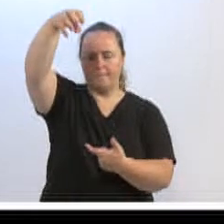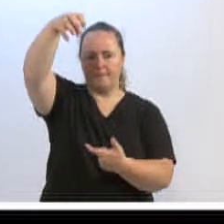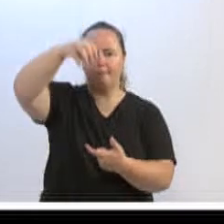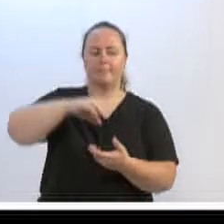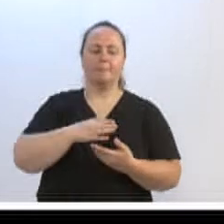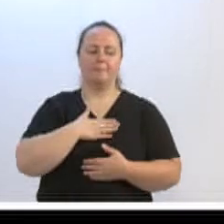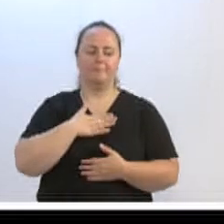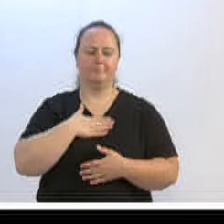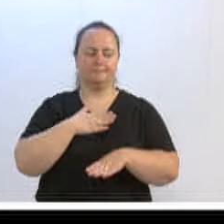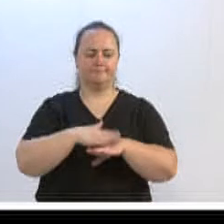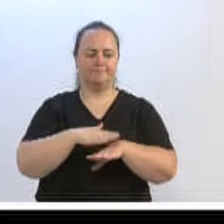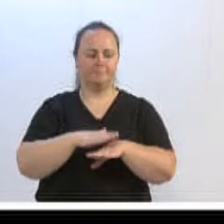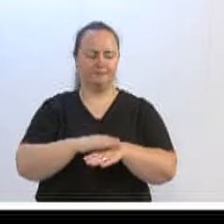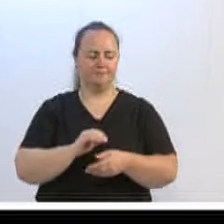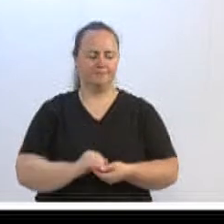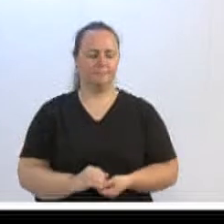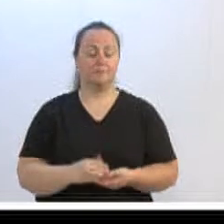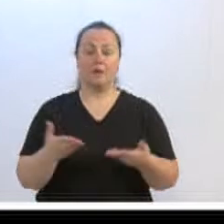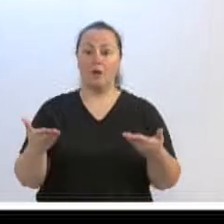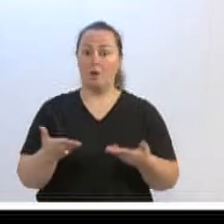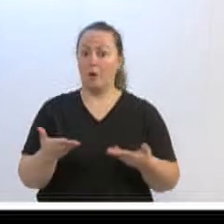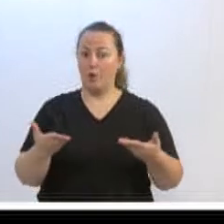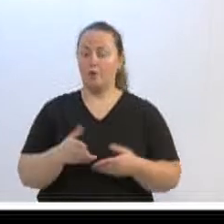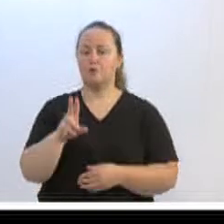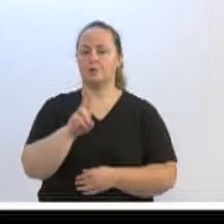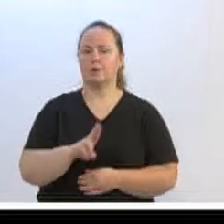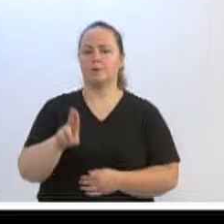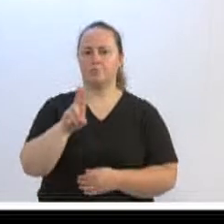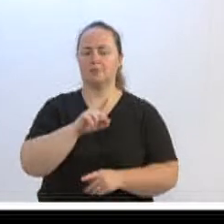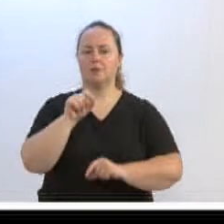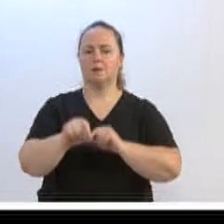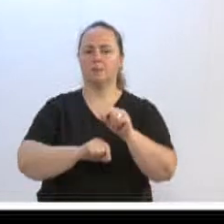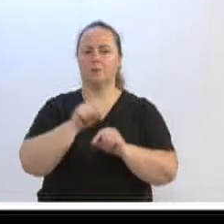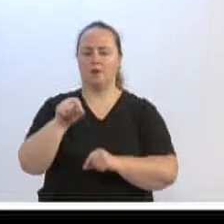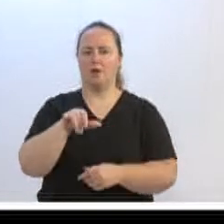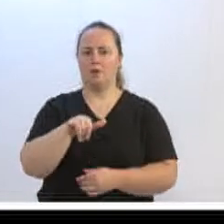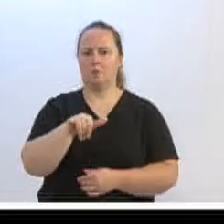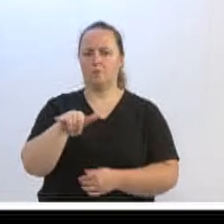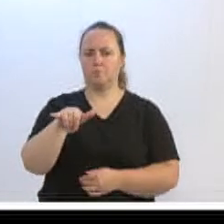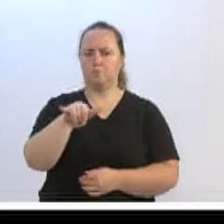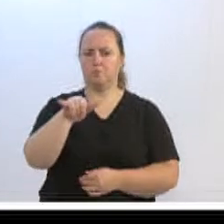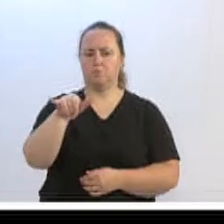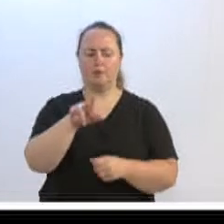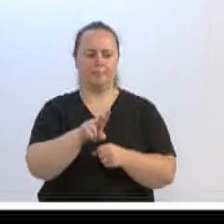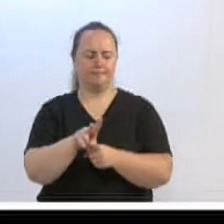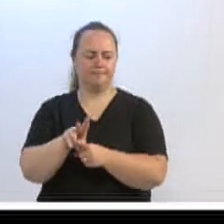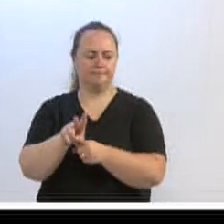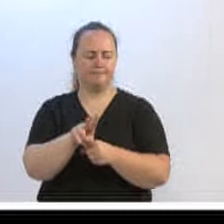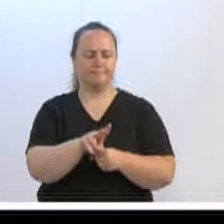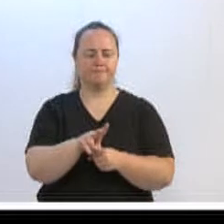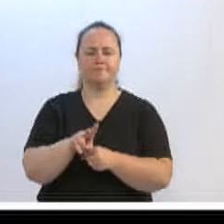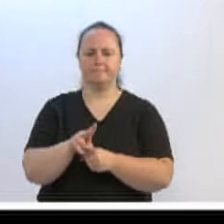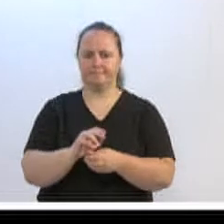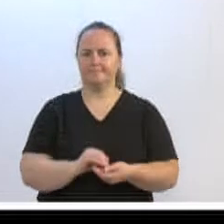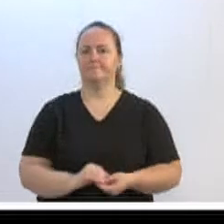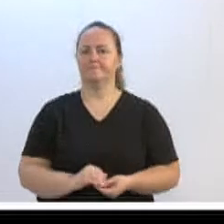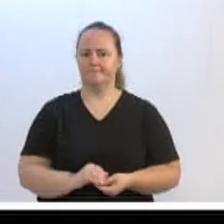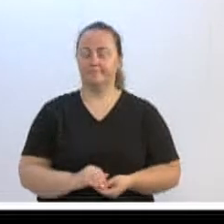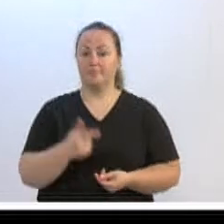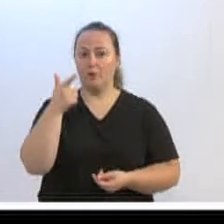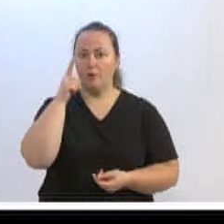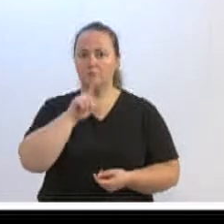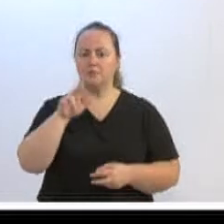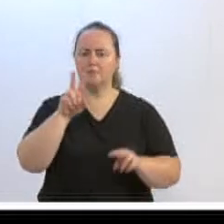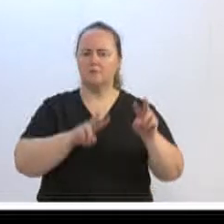gente está utilizando aí os drones para as aeronaves não tripuladas, para o monitoramento da Oktoberfest. Aí você consegue ter um